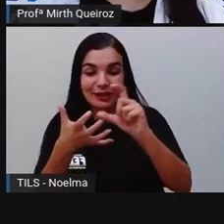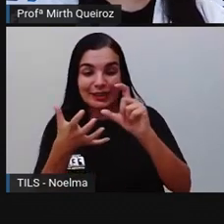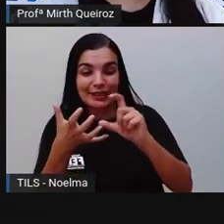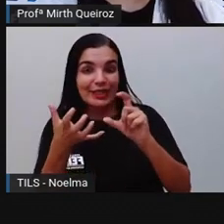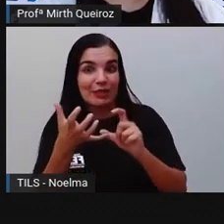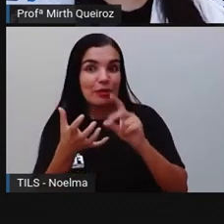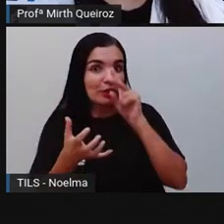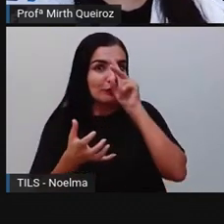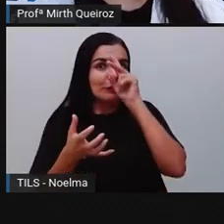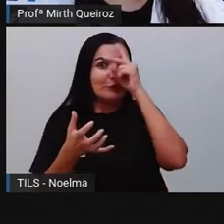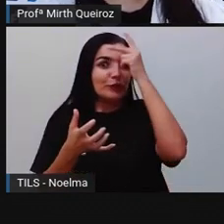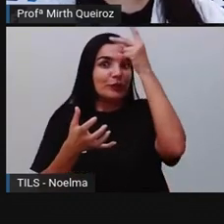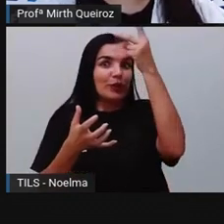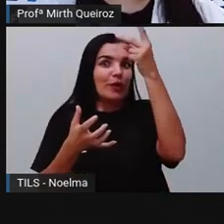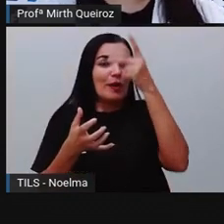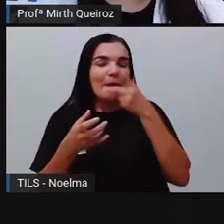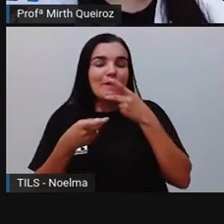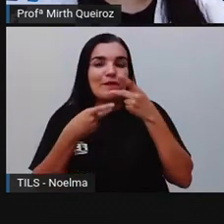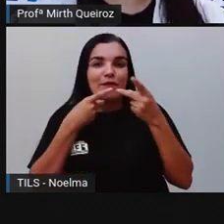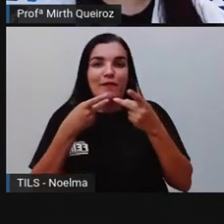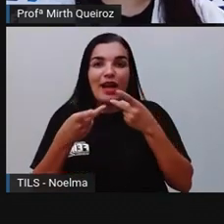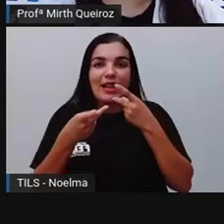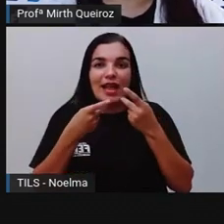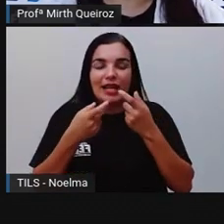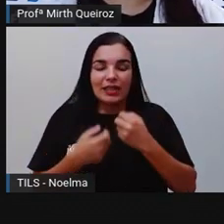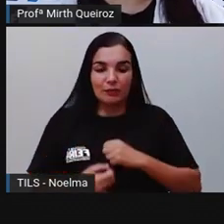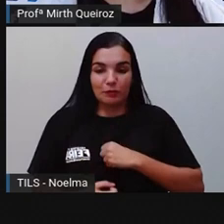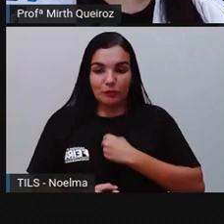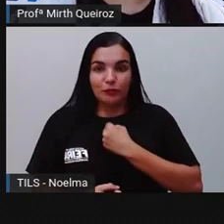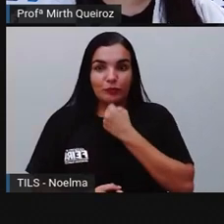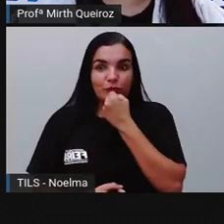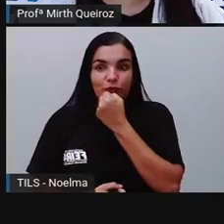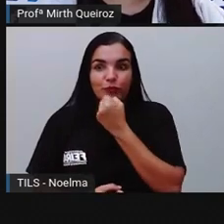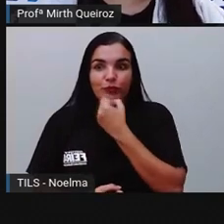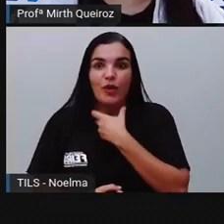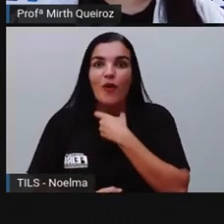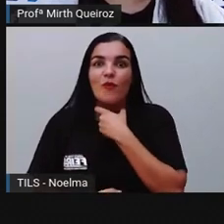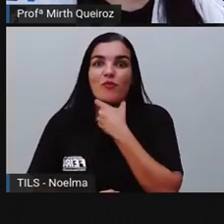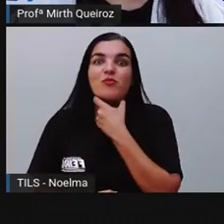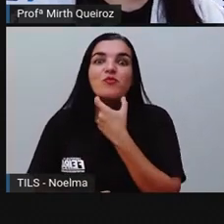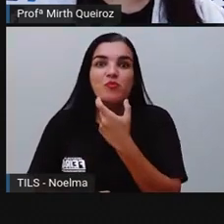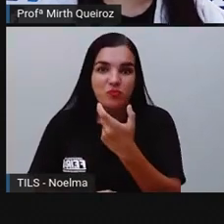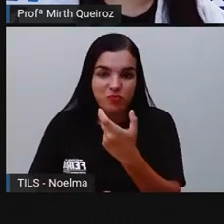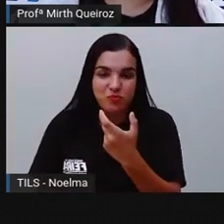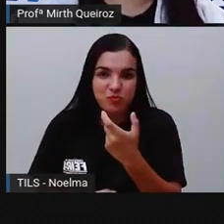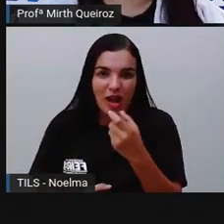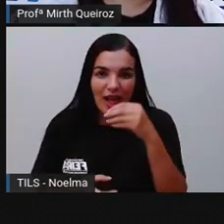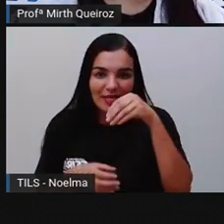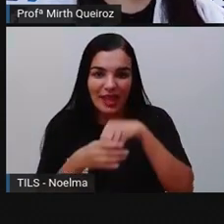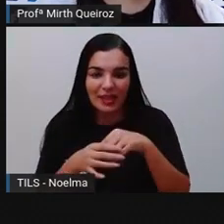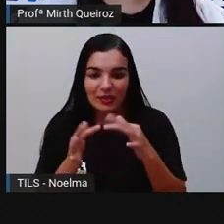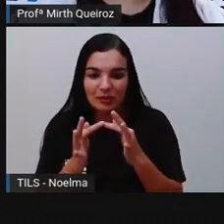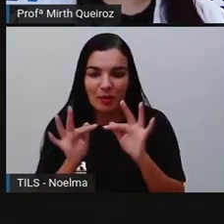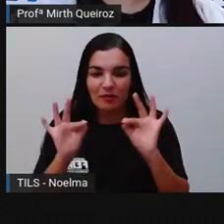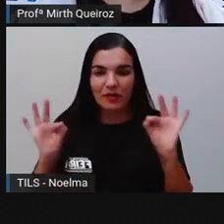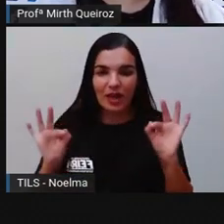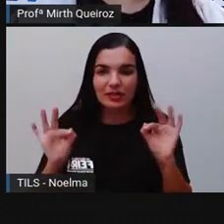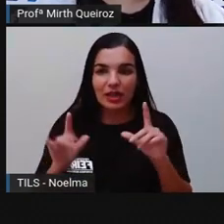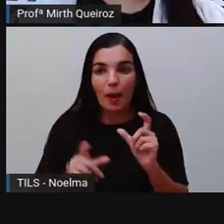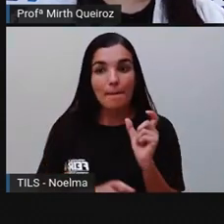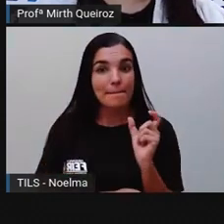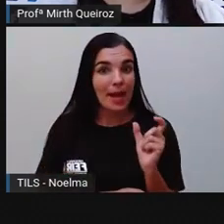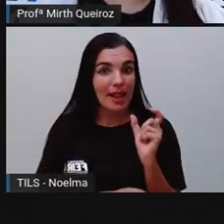é a sílaba que é pronunciada com maior ênfase, com maior intensidade em uma frase. E assim,